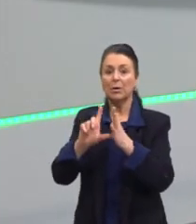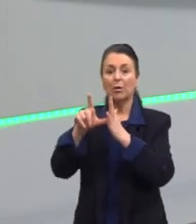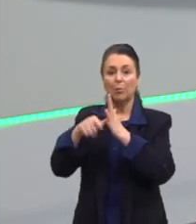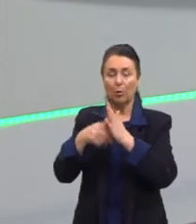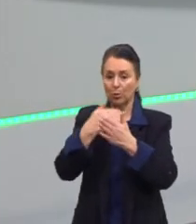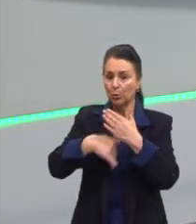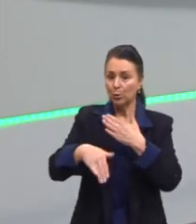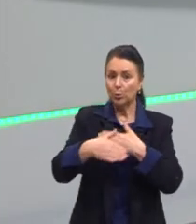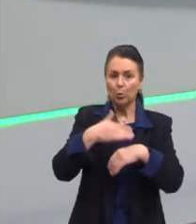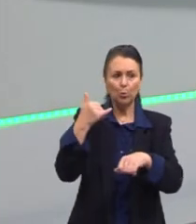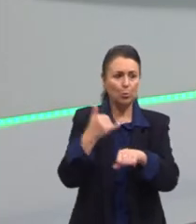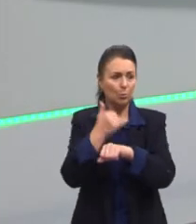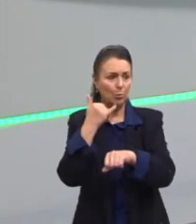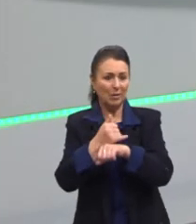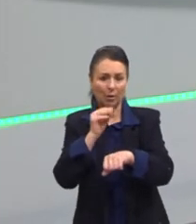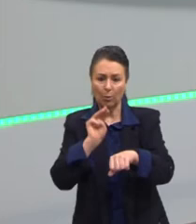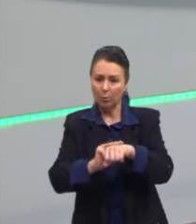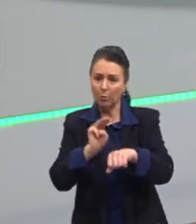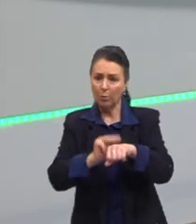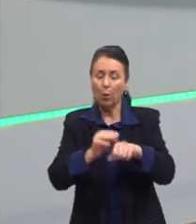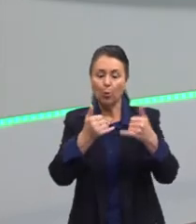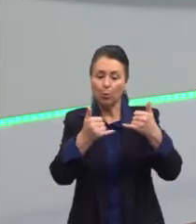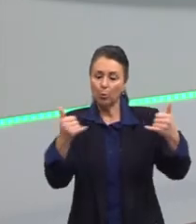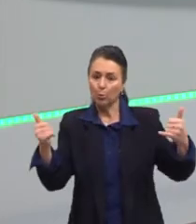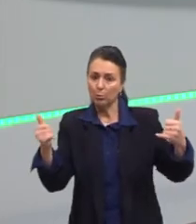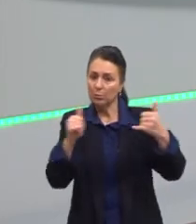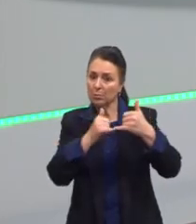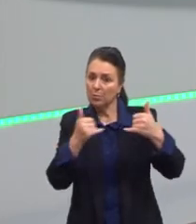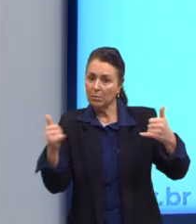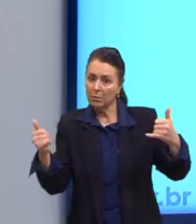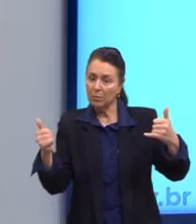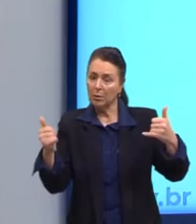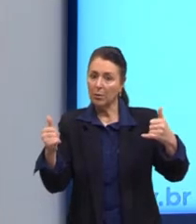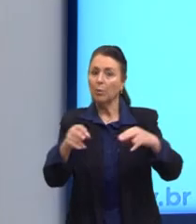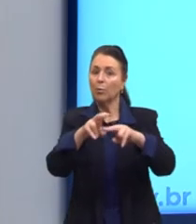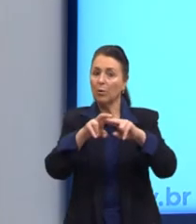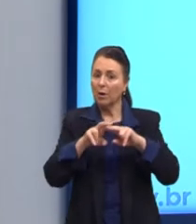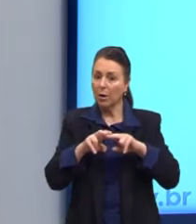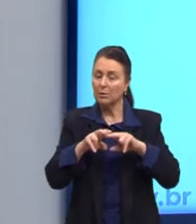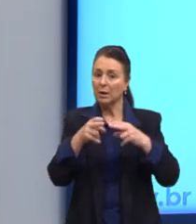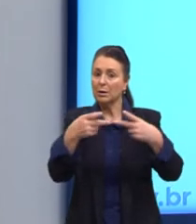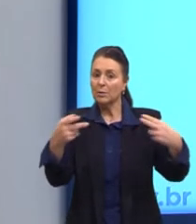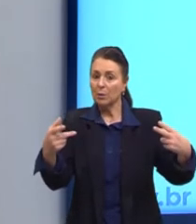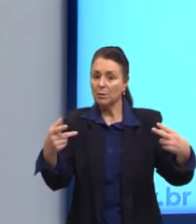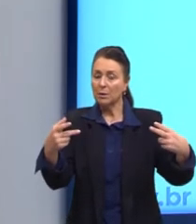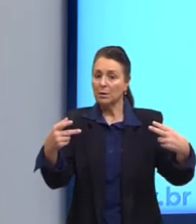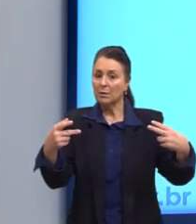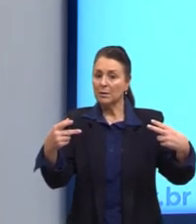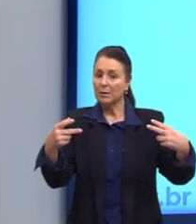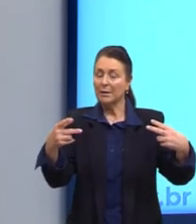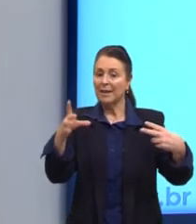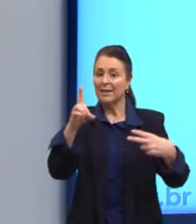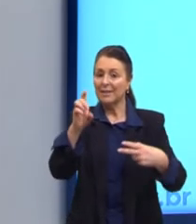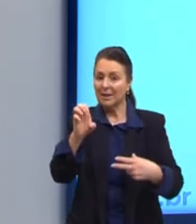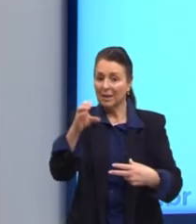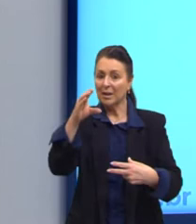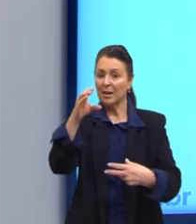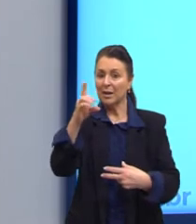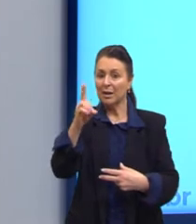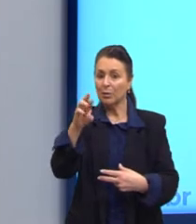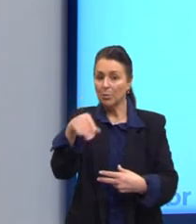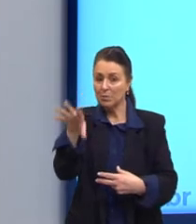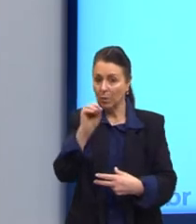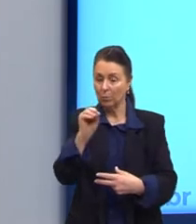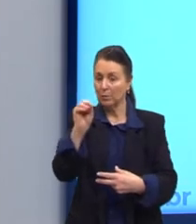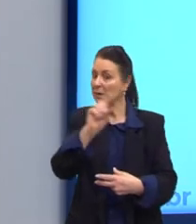todo metal é condutor de eletricidade, baseado nesses particulares aqui, na indução e não no geral, de antes do, que